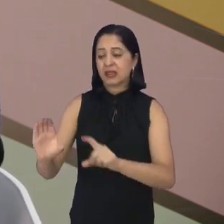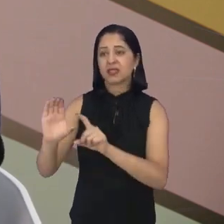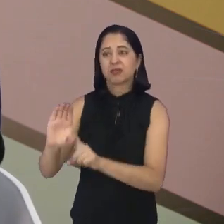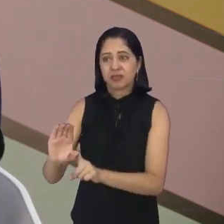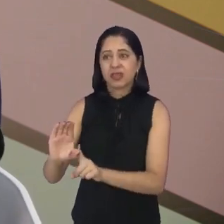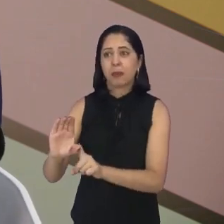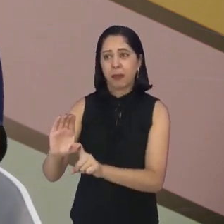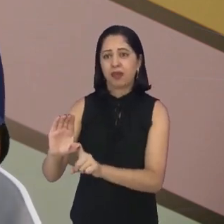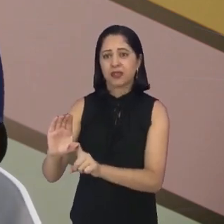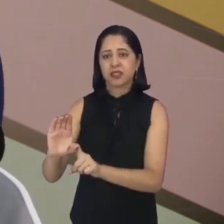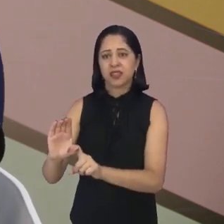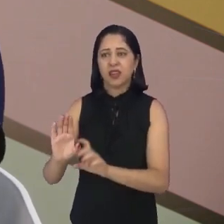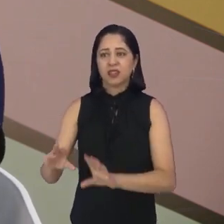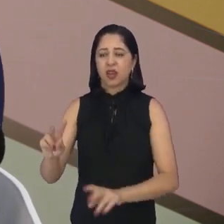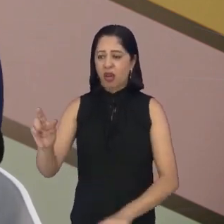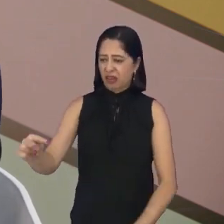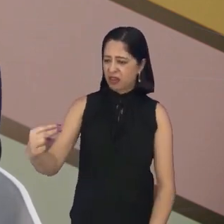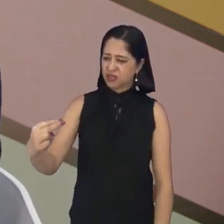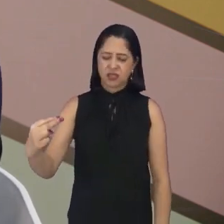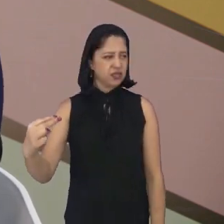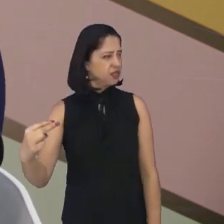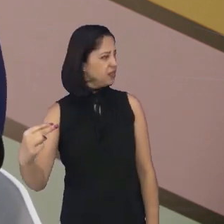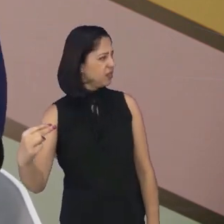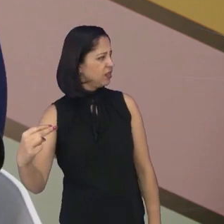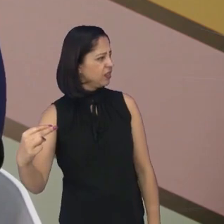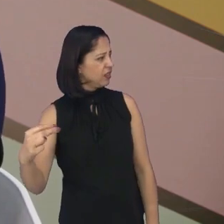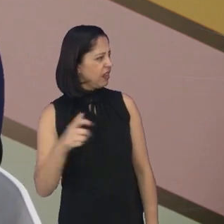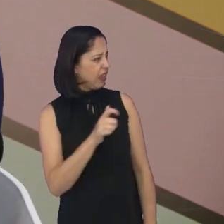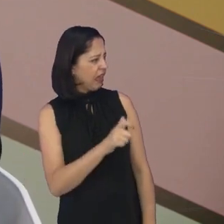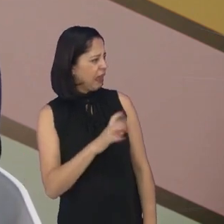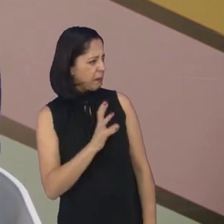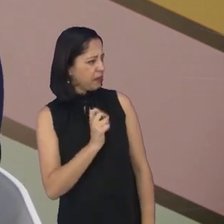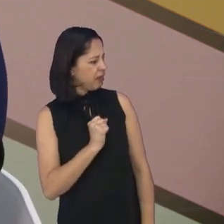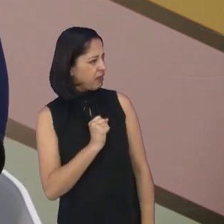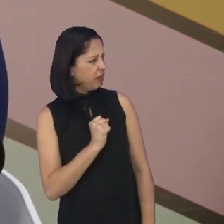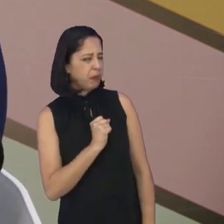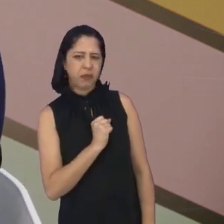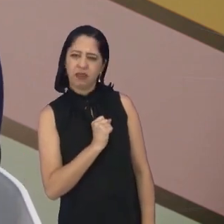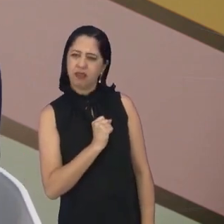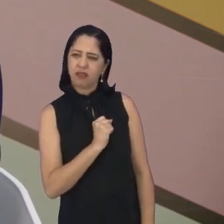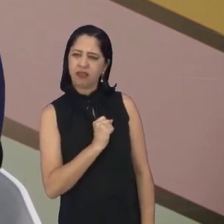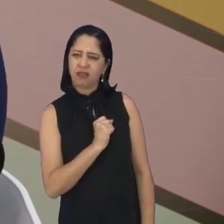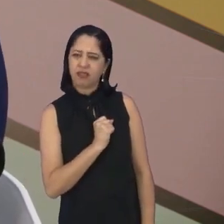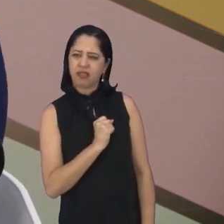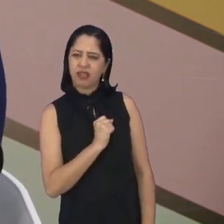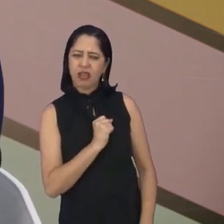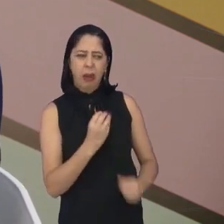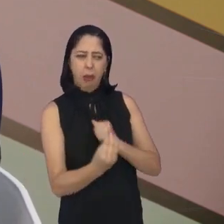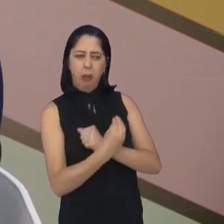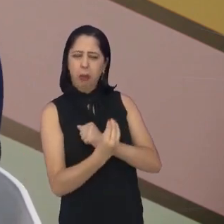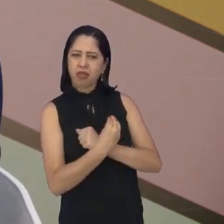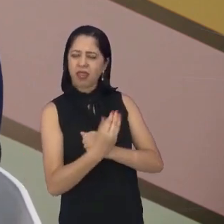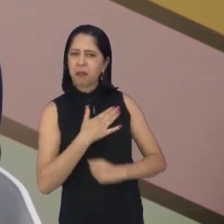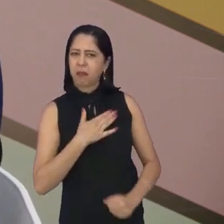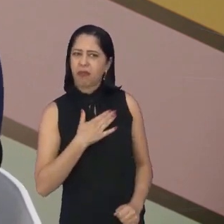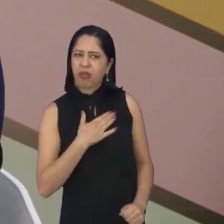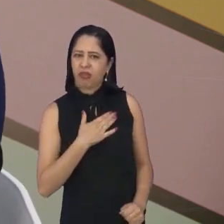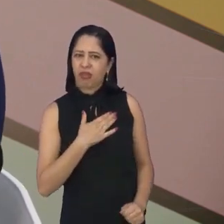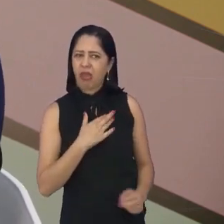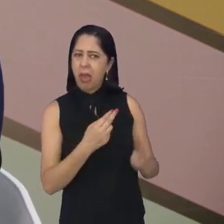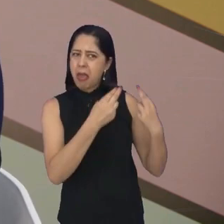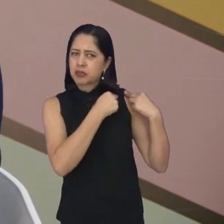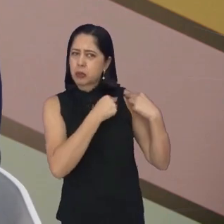comunidade. Então, a criança olha para aquilo e pensa assim, se a pessoa que me ama, de quem eu dependo, que deveria cuidar de mim, que é